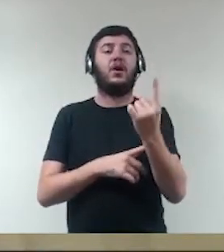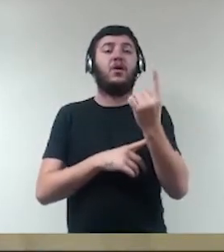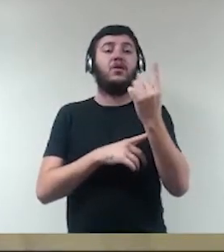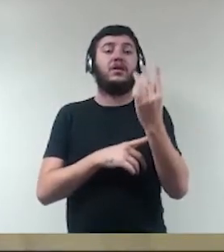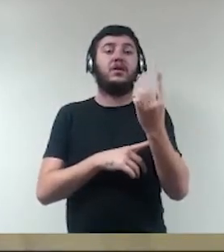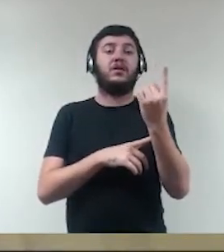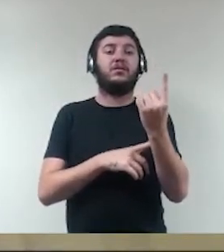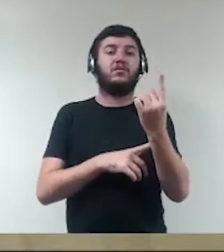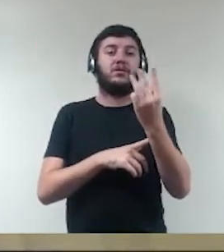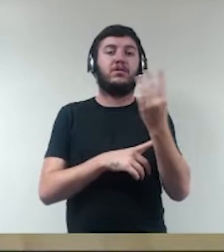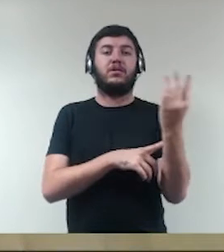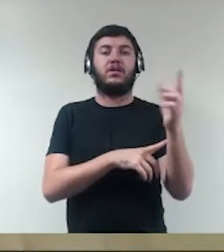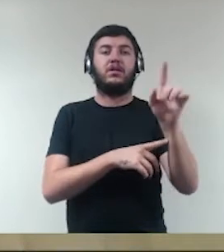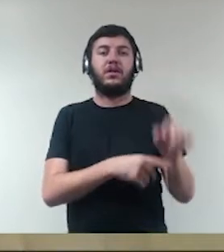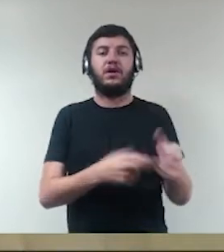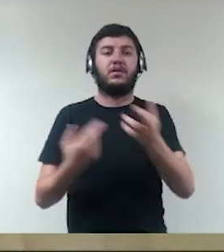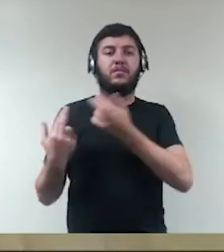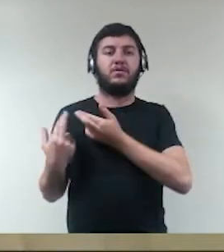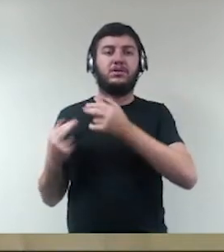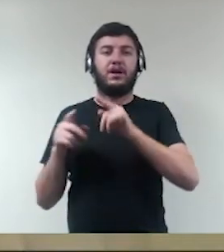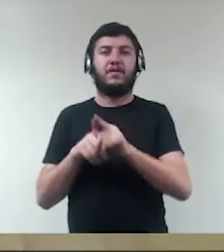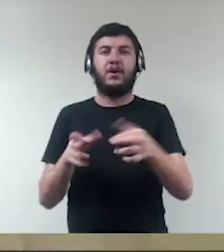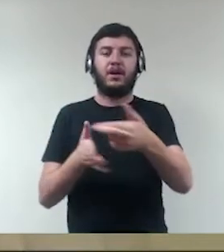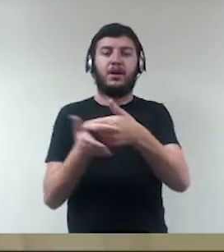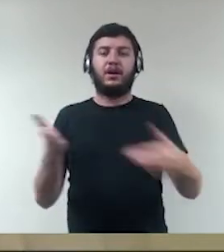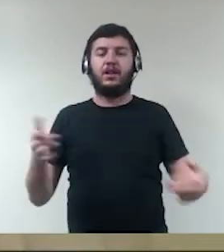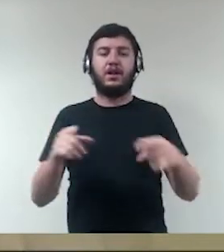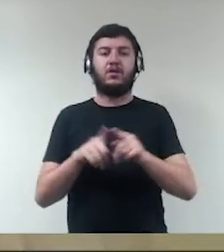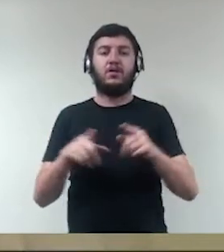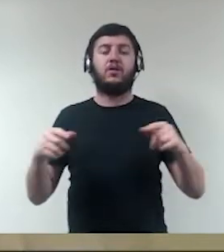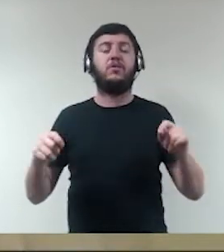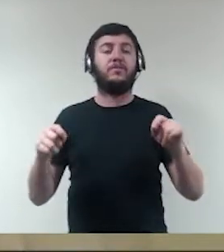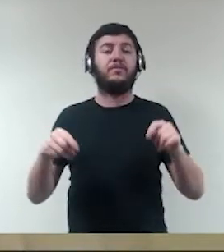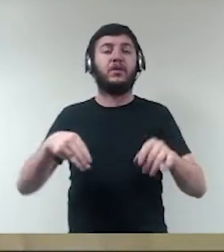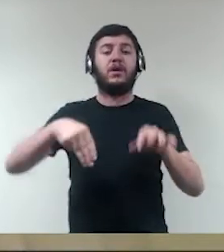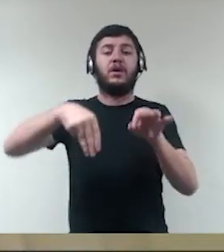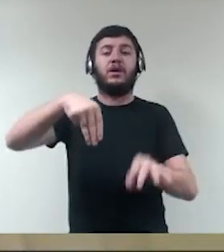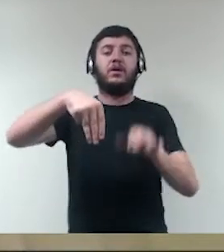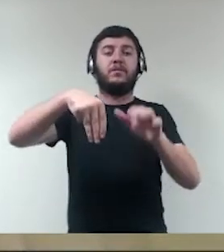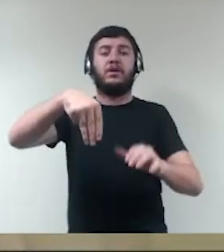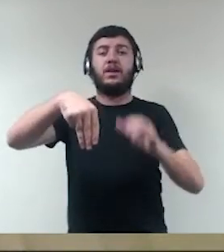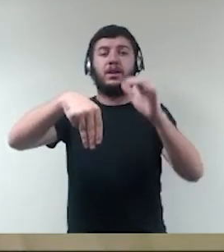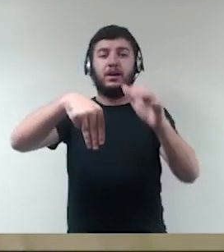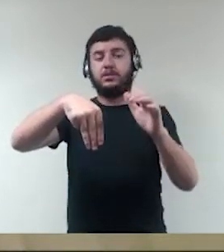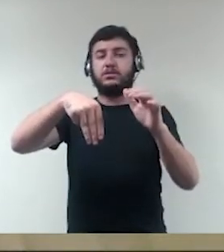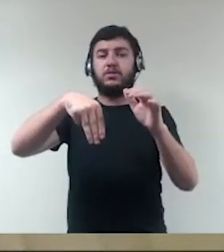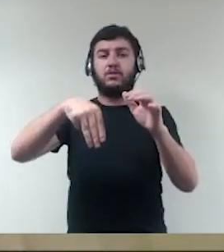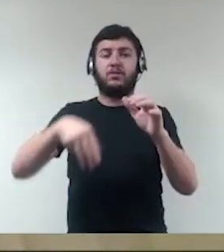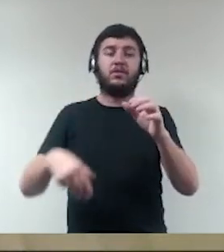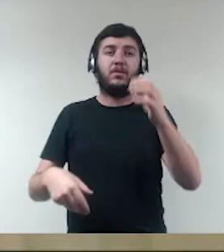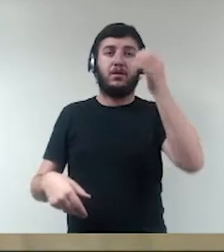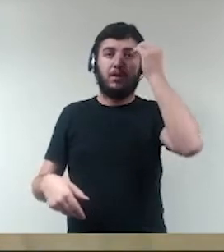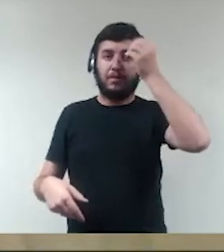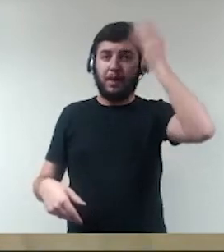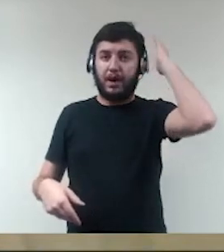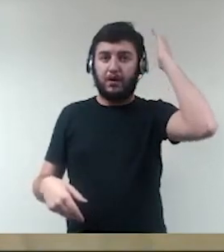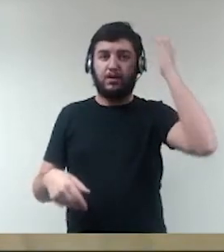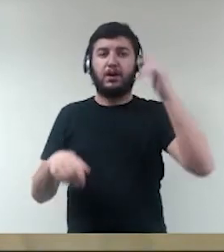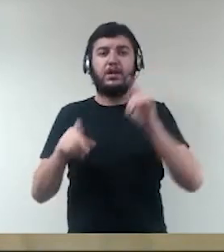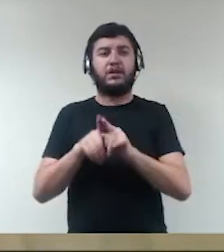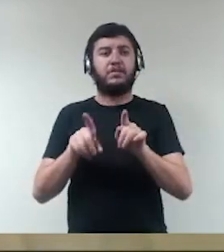relator ministro Marco Aurélio, agora com acordo publicado em 6 de 12 de 2019, né. Então,